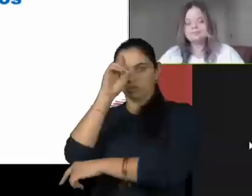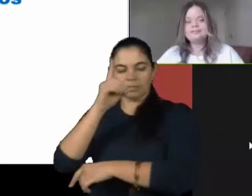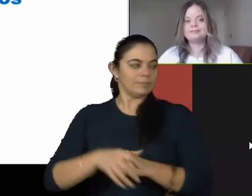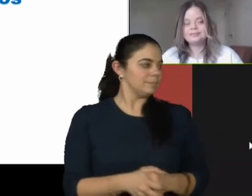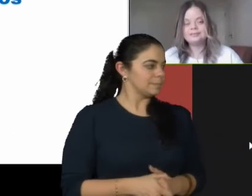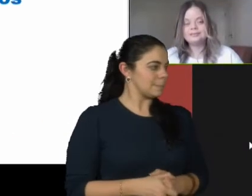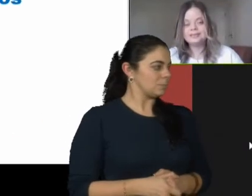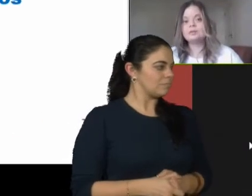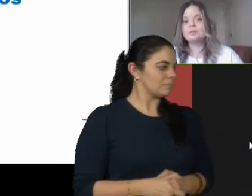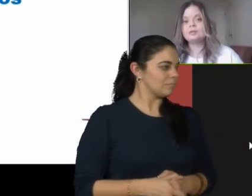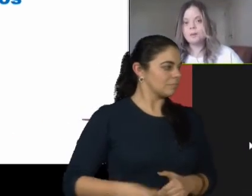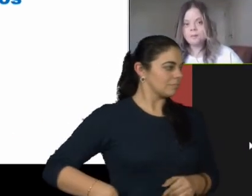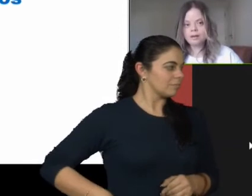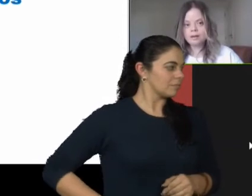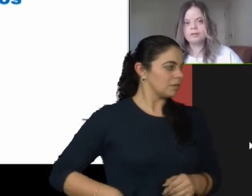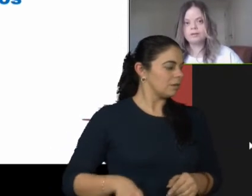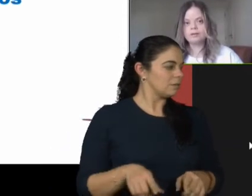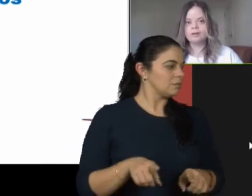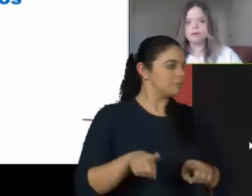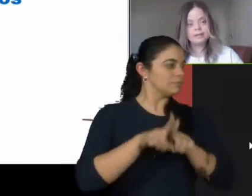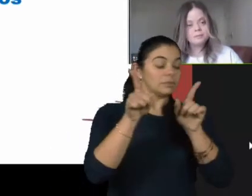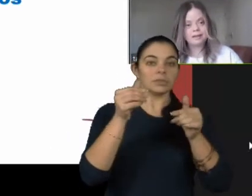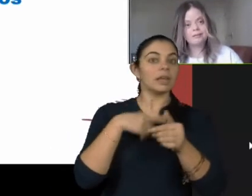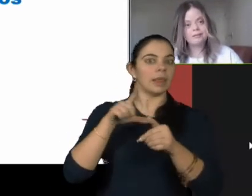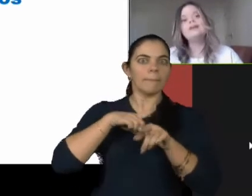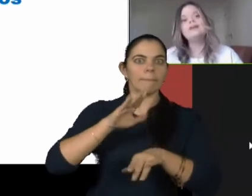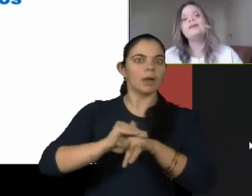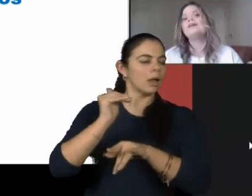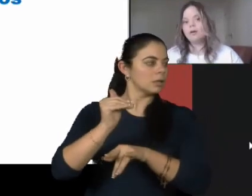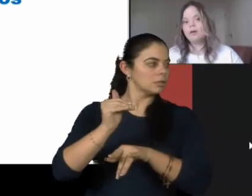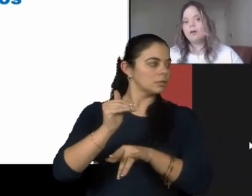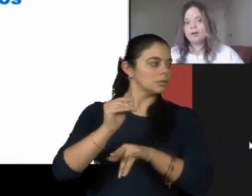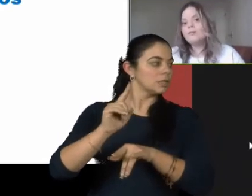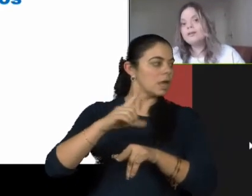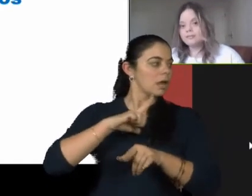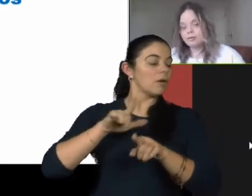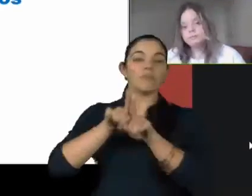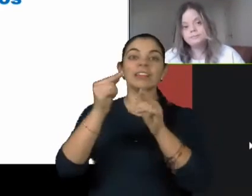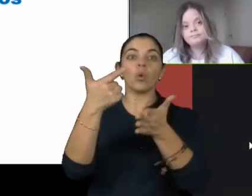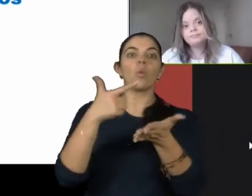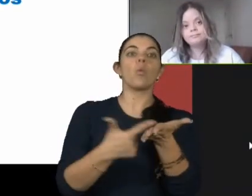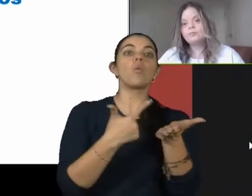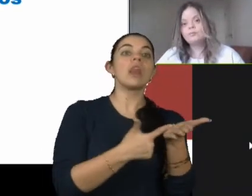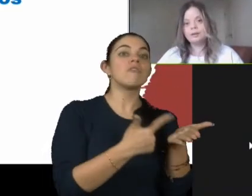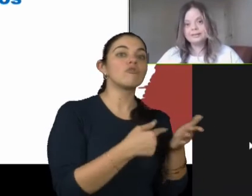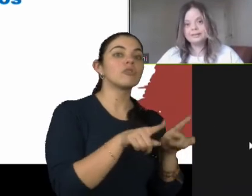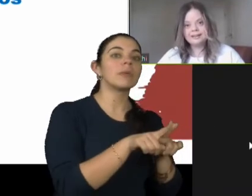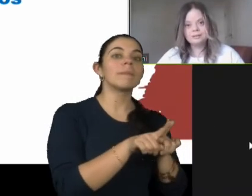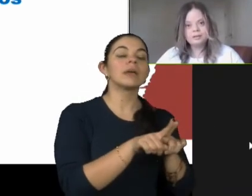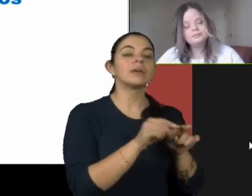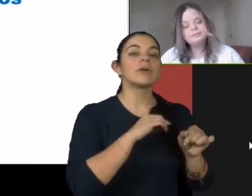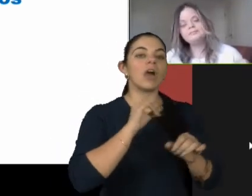Legal, legal. E não para ir para dormir. Minha missão tem mais. E outro, vai ter um livro sobre o